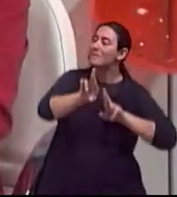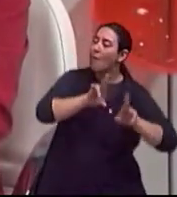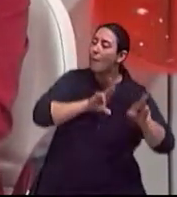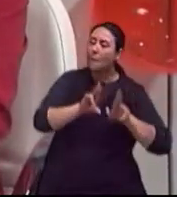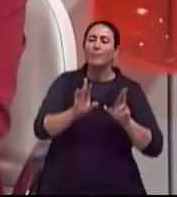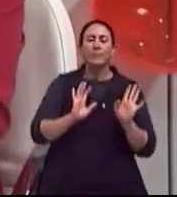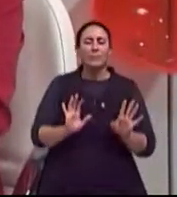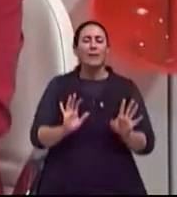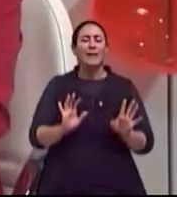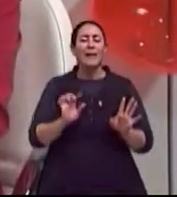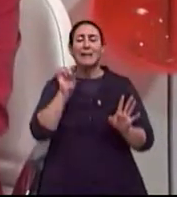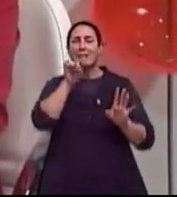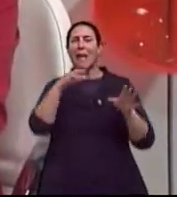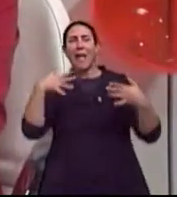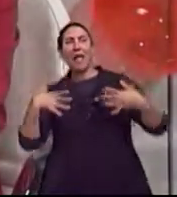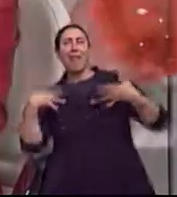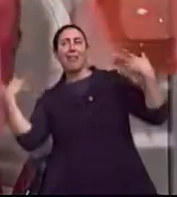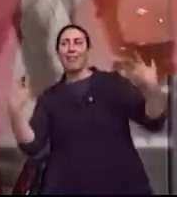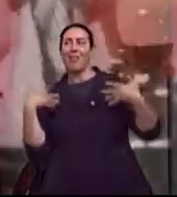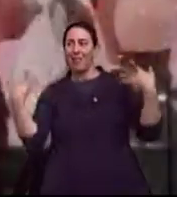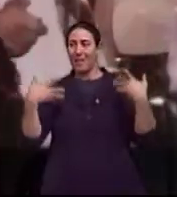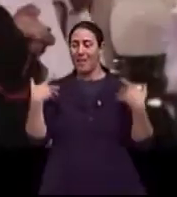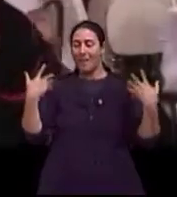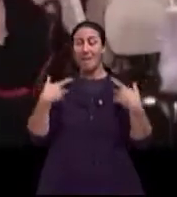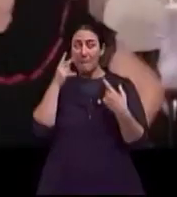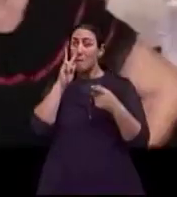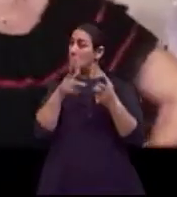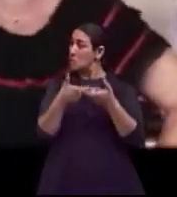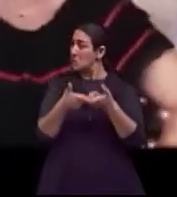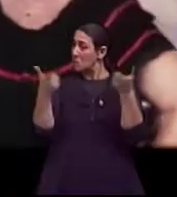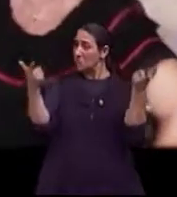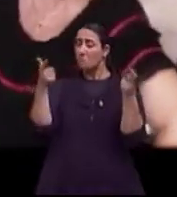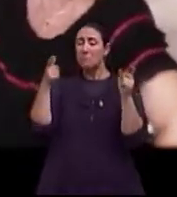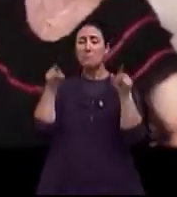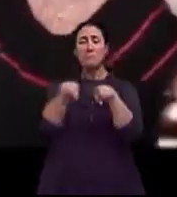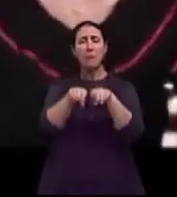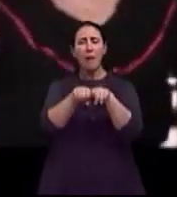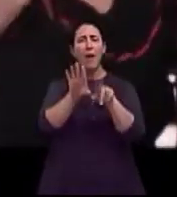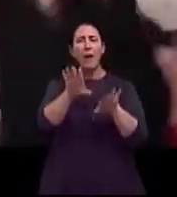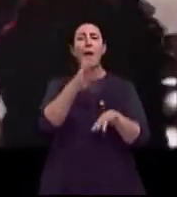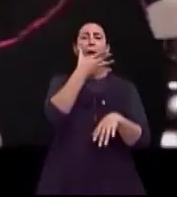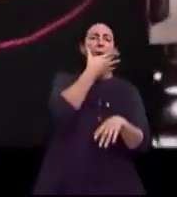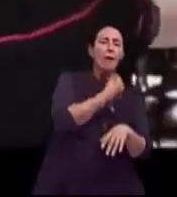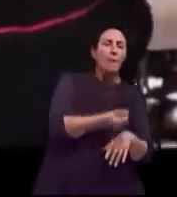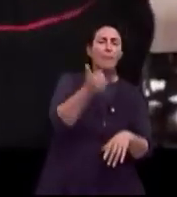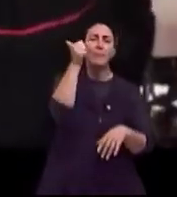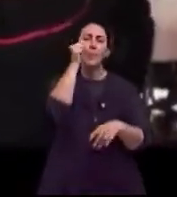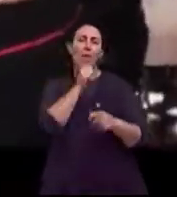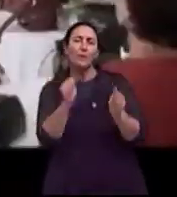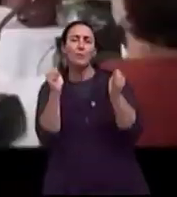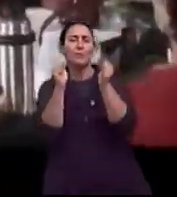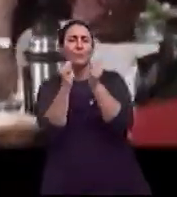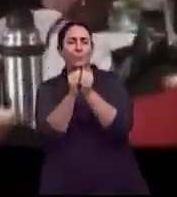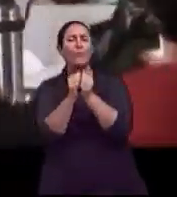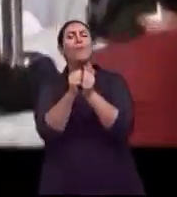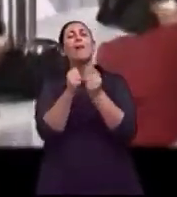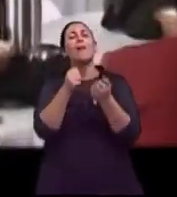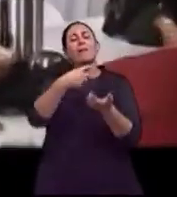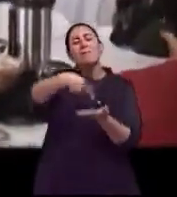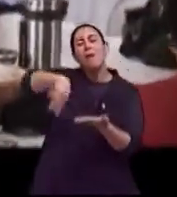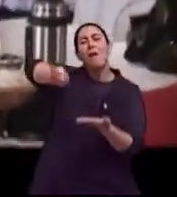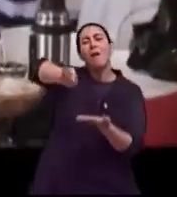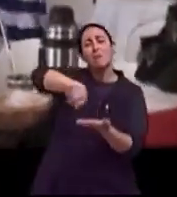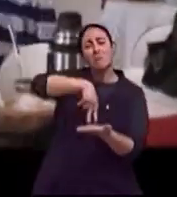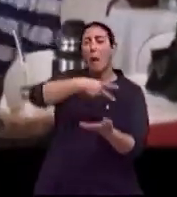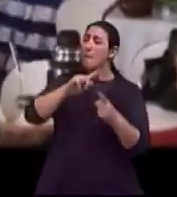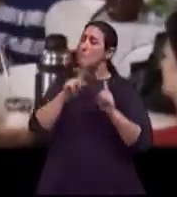Esta alegria que a gente vê e a maioria dos pares, homens e mulheres. Mas também acontece nesses bailes